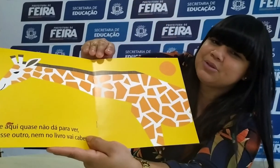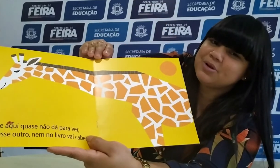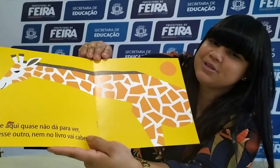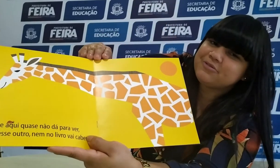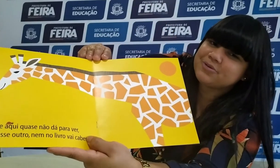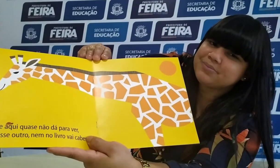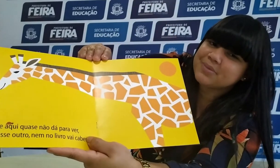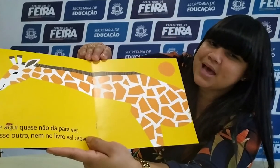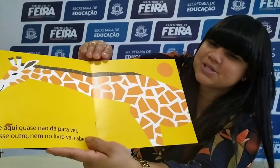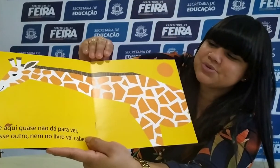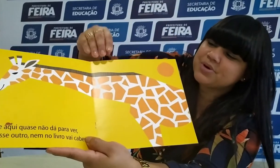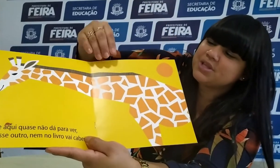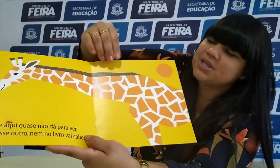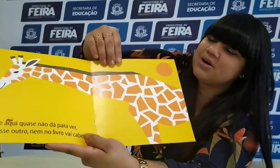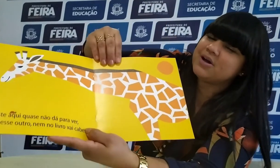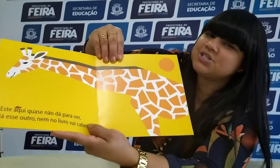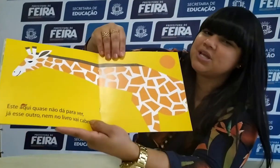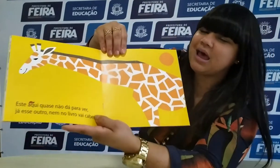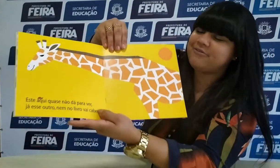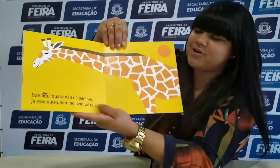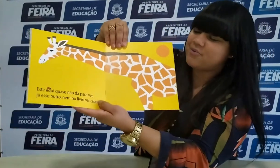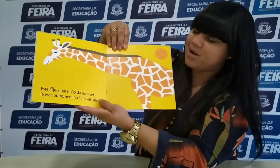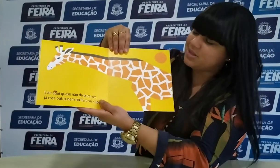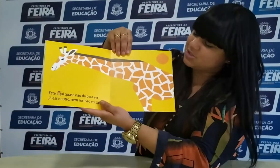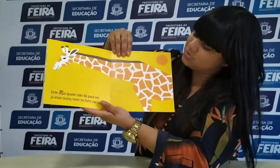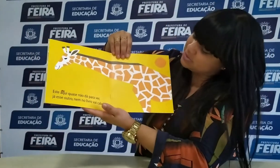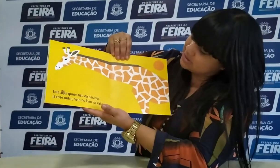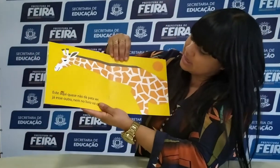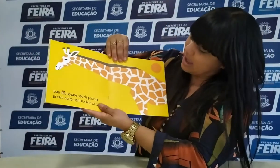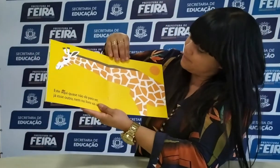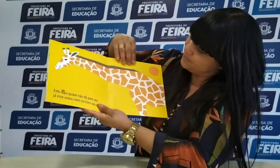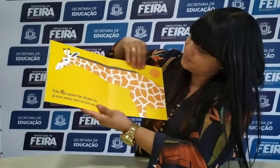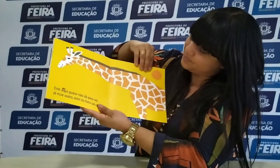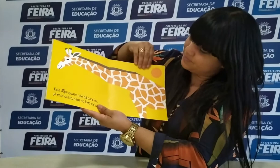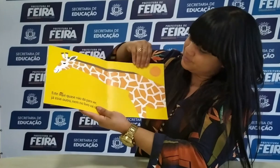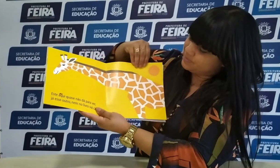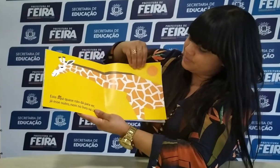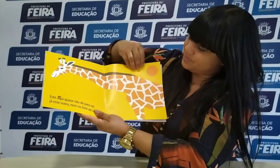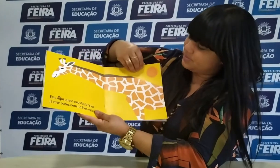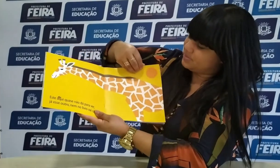vai caber no livro? A joaninha ou a girafa? Qual das duas será?